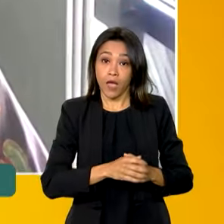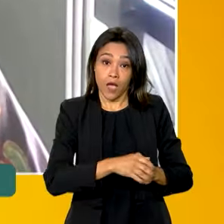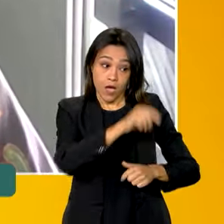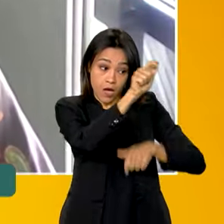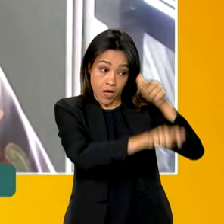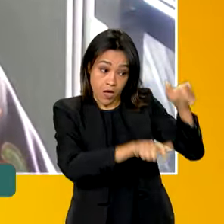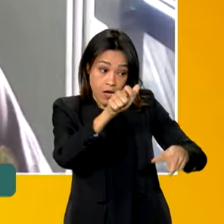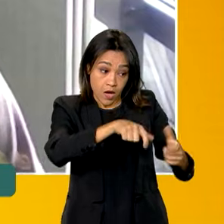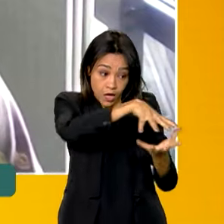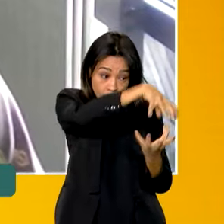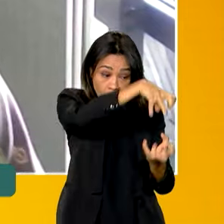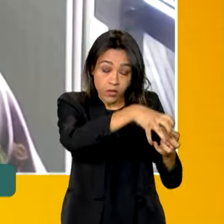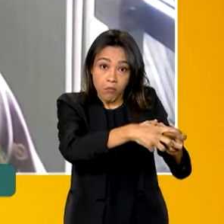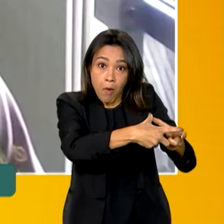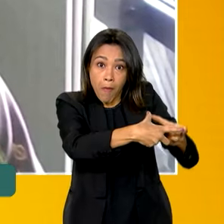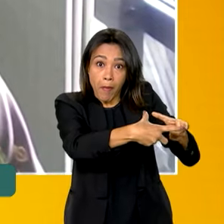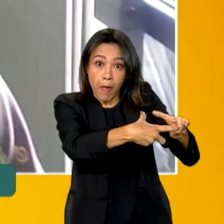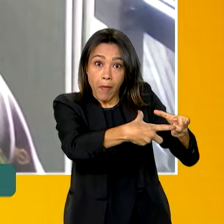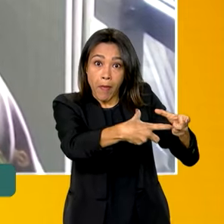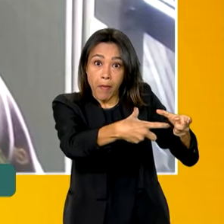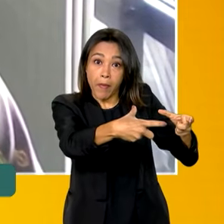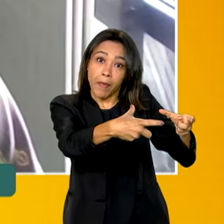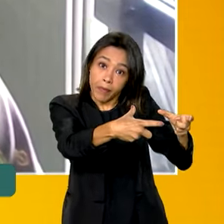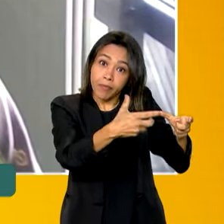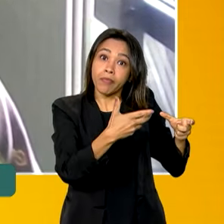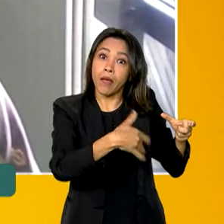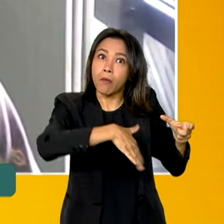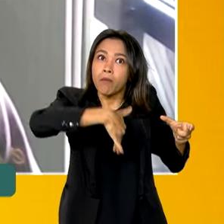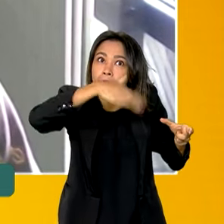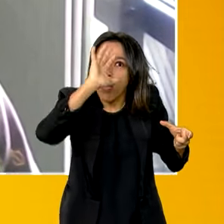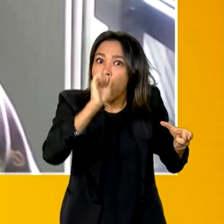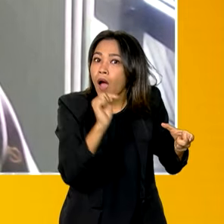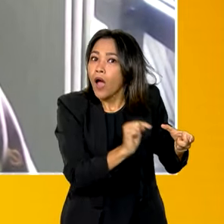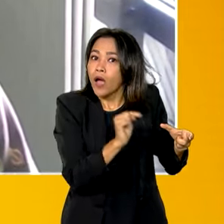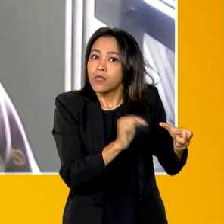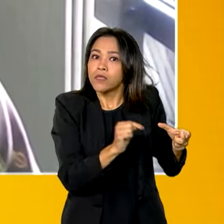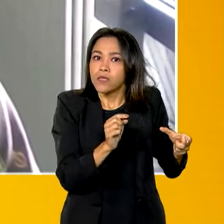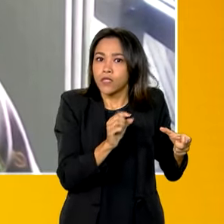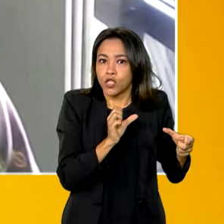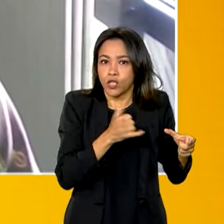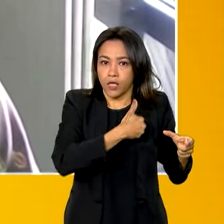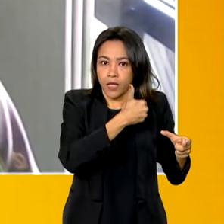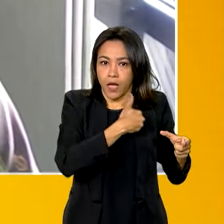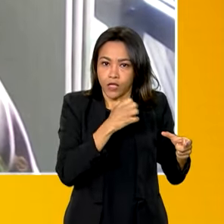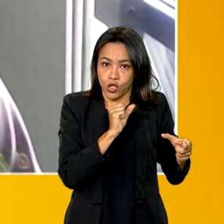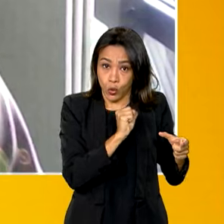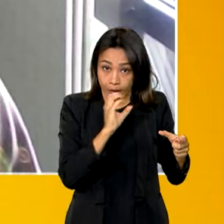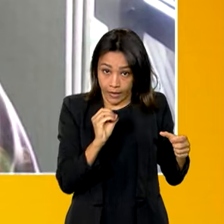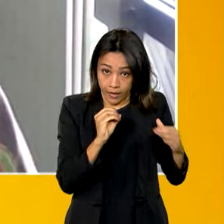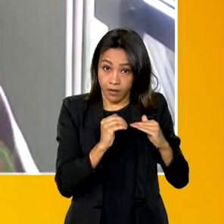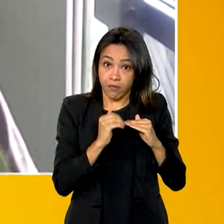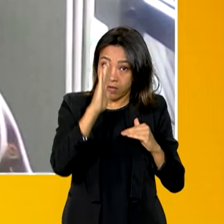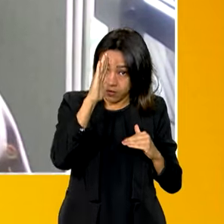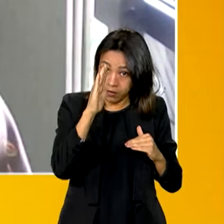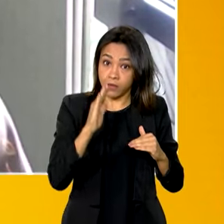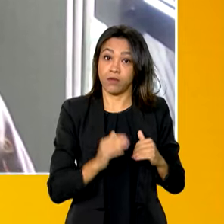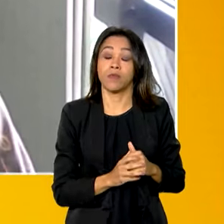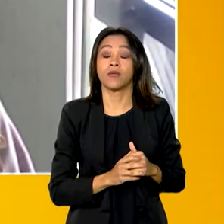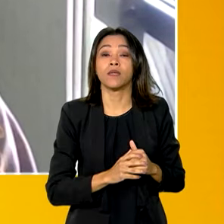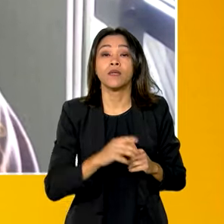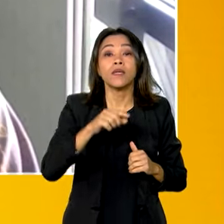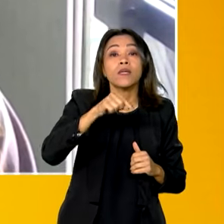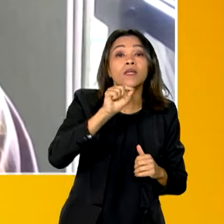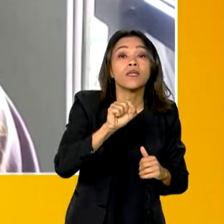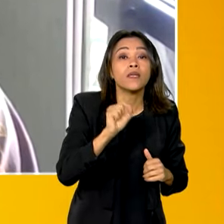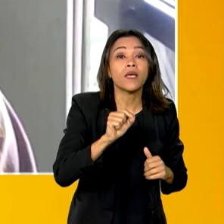idosa está crescendo muito, inclusive a que mais cresce é de 80 anos ou mais, é que onde